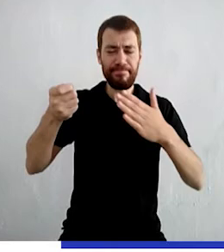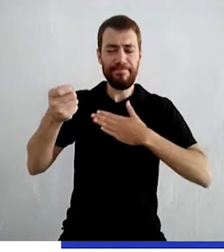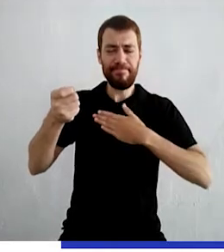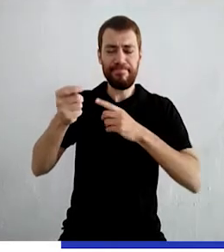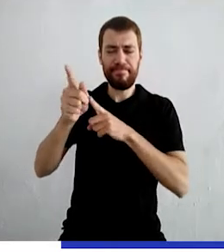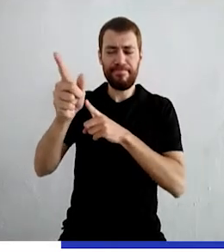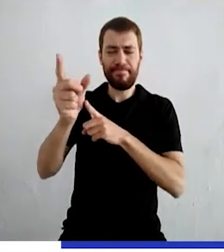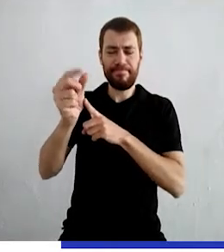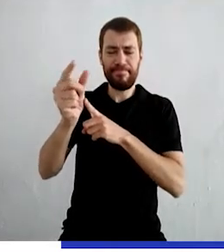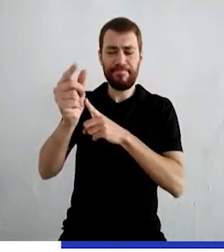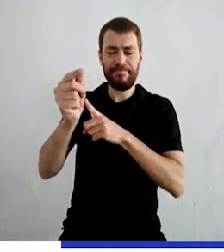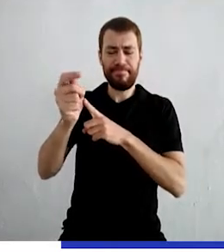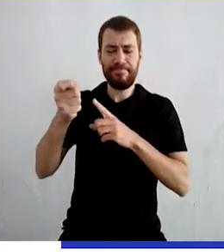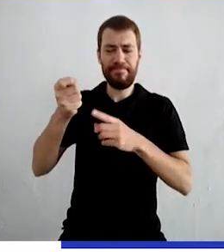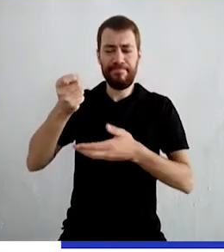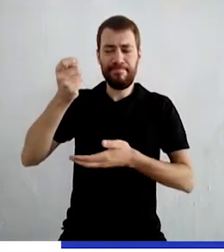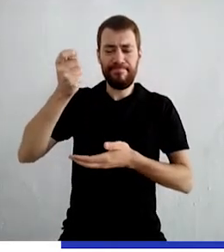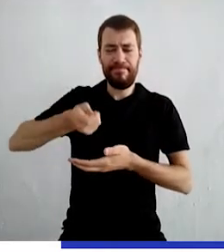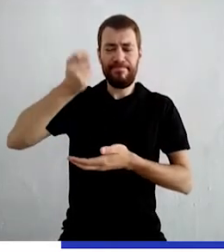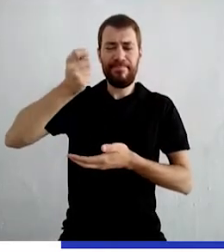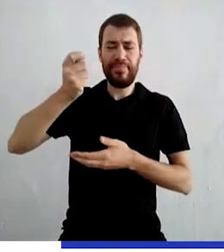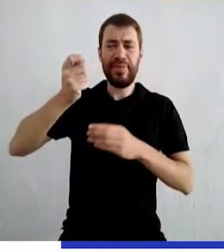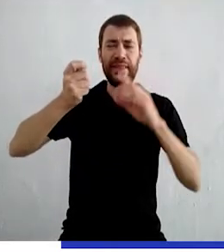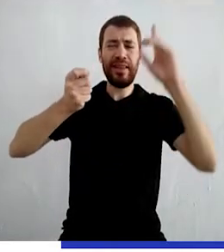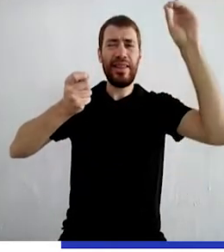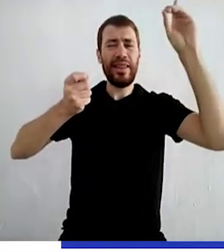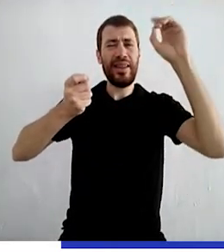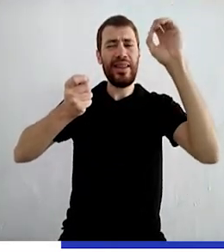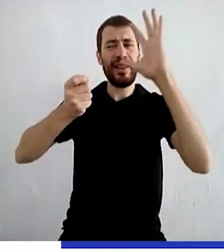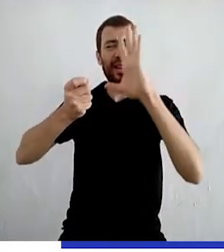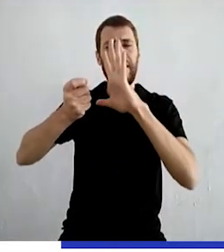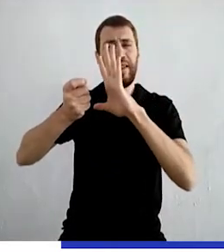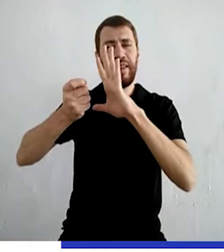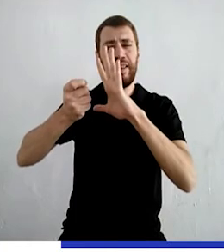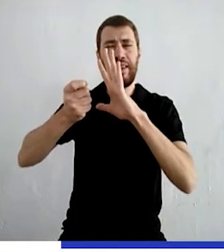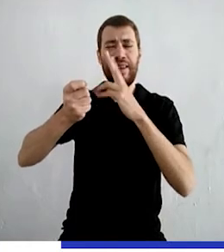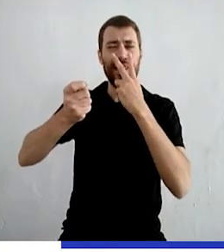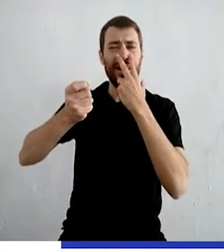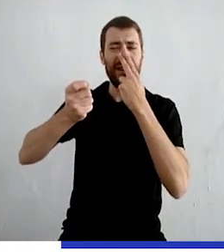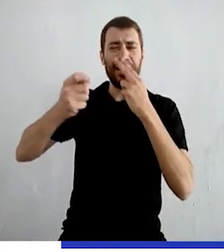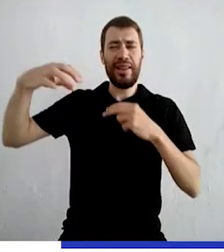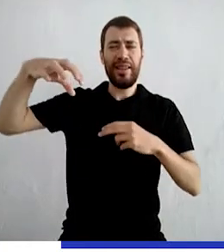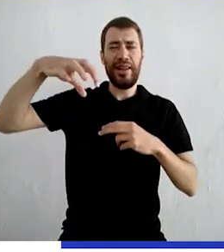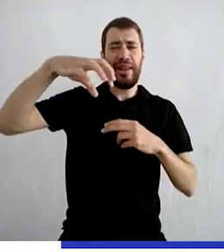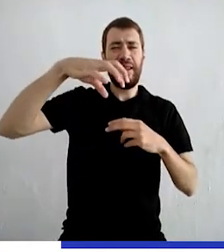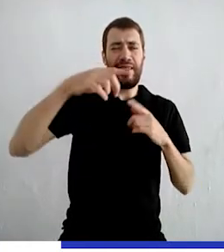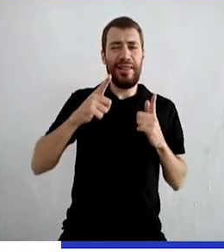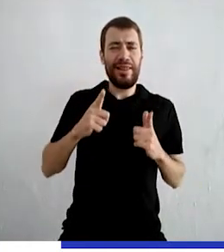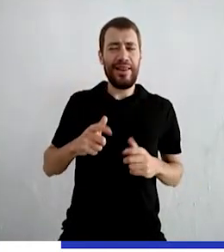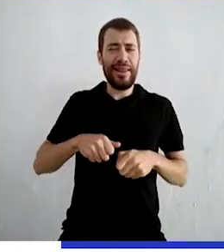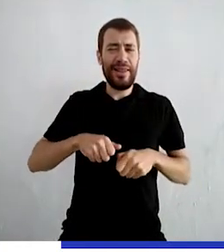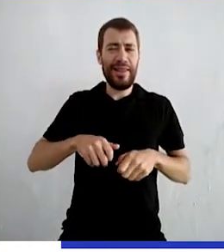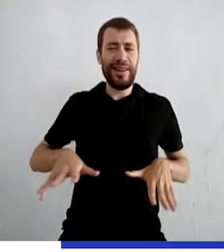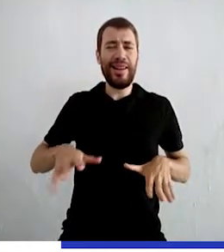Minha varinha de condão Pelo condão que Deus lhe deu Passa a parecer uma carruagem E um